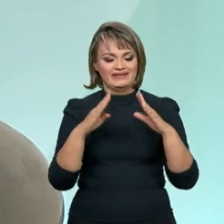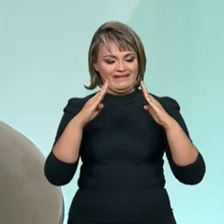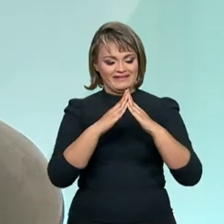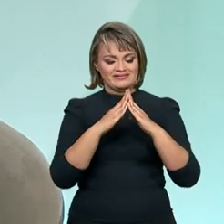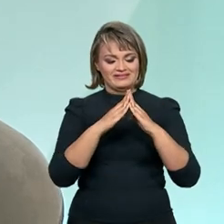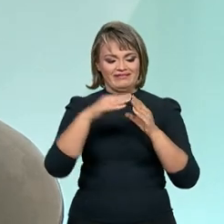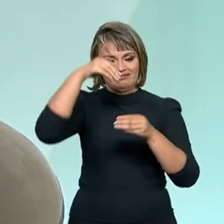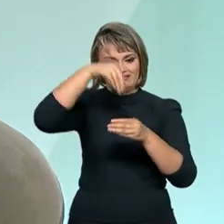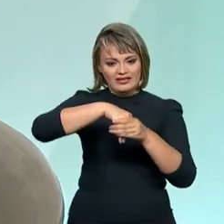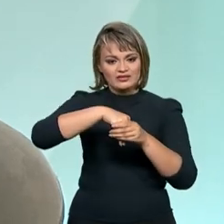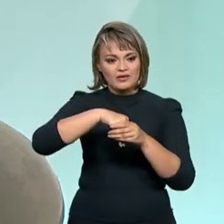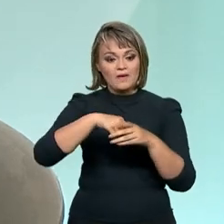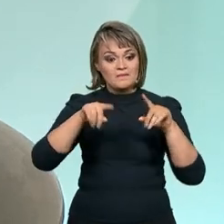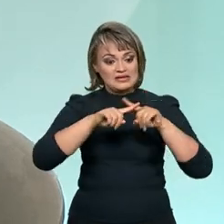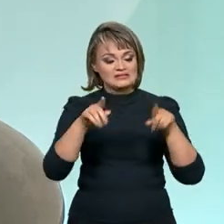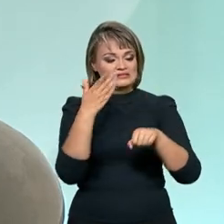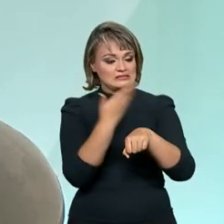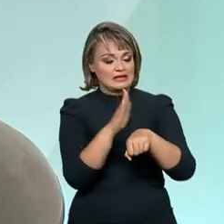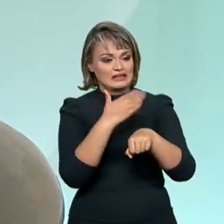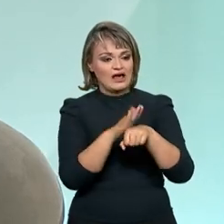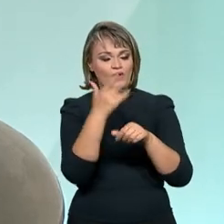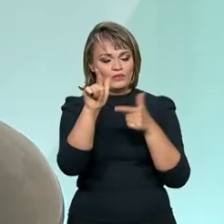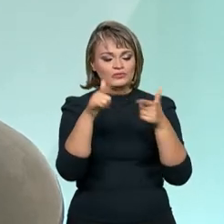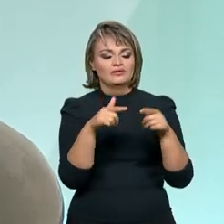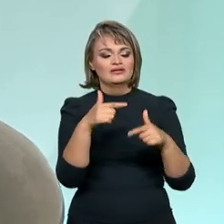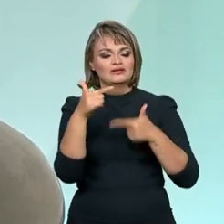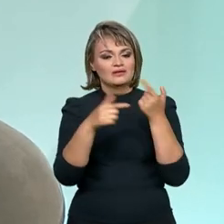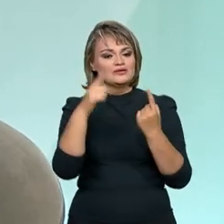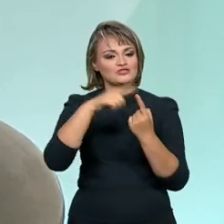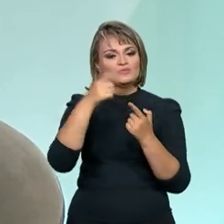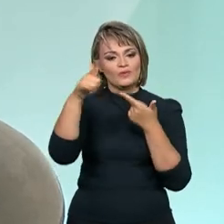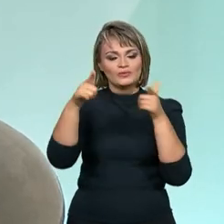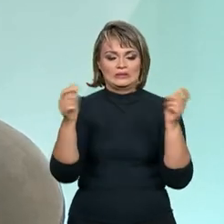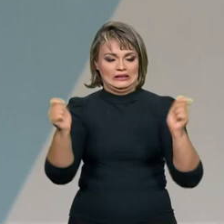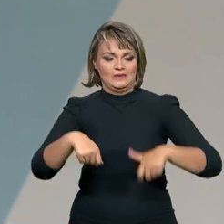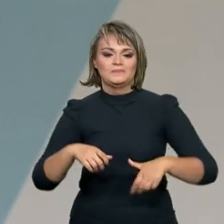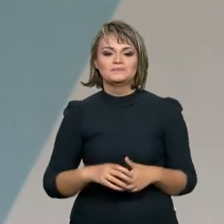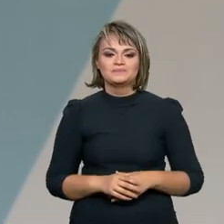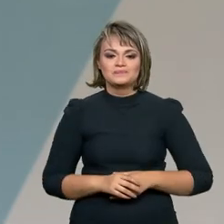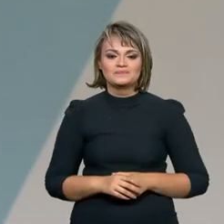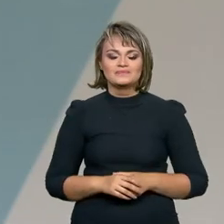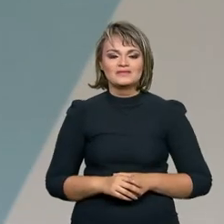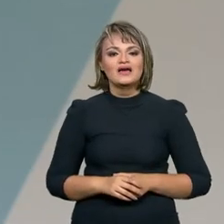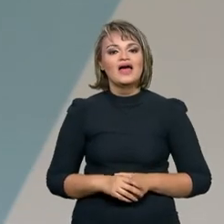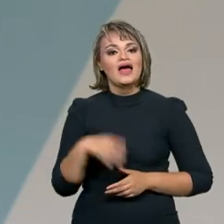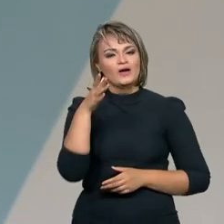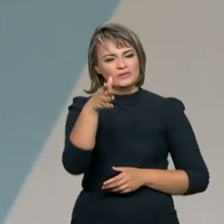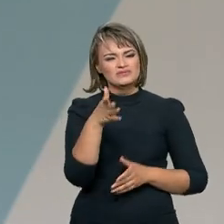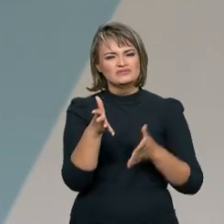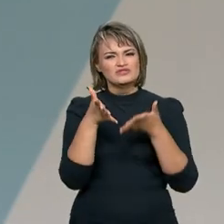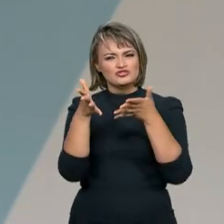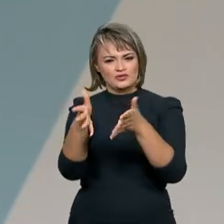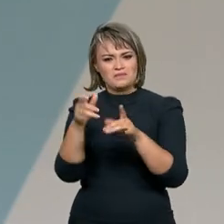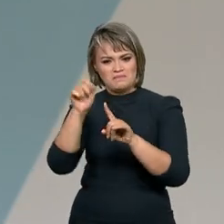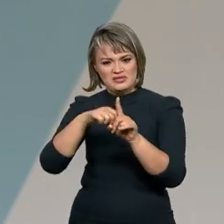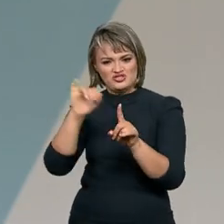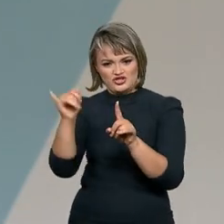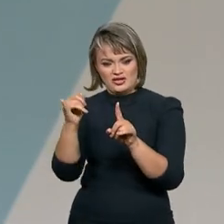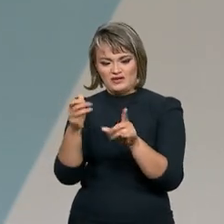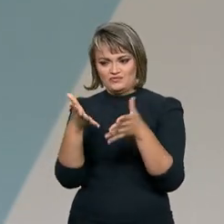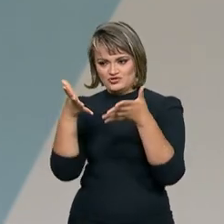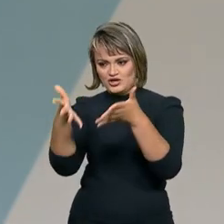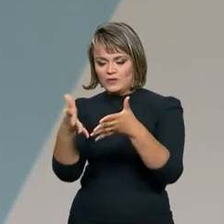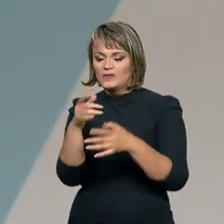puderam ter novas ferramentas de trabalho aí para o seu dia a dia. Quando a senhora chegou à Secretaria, em janeiro desse ano, a senhora